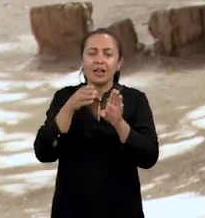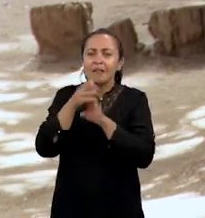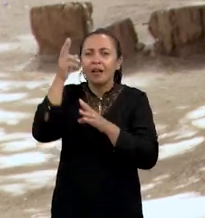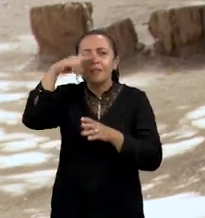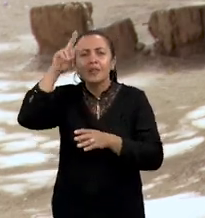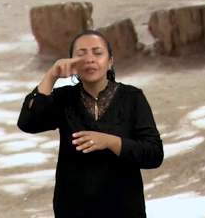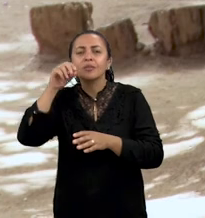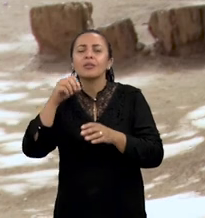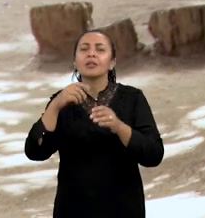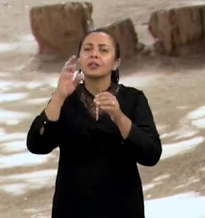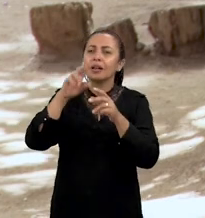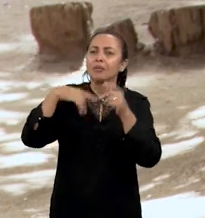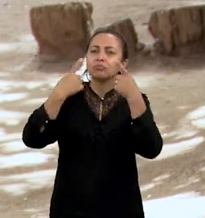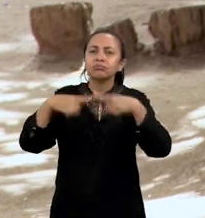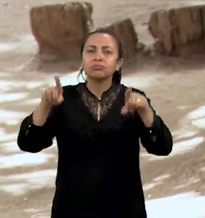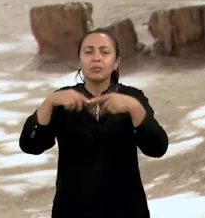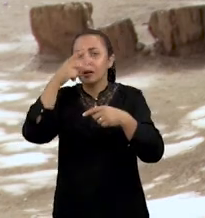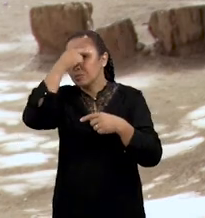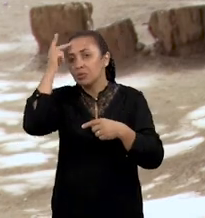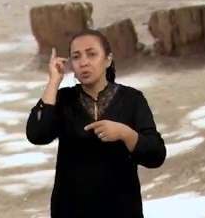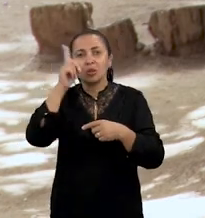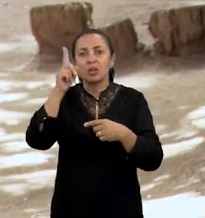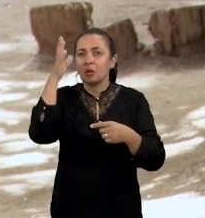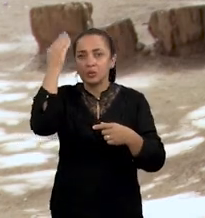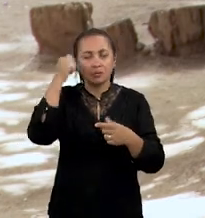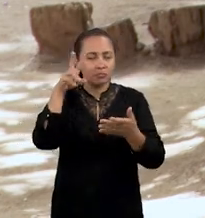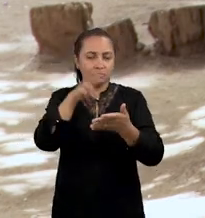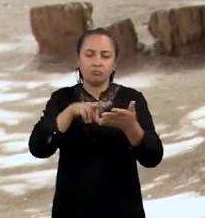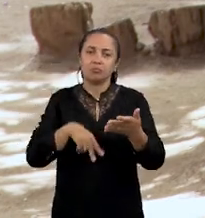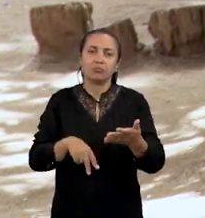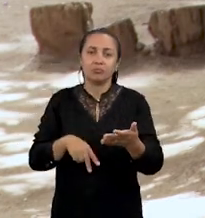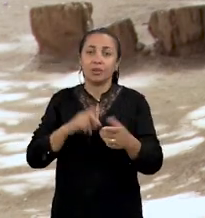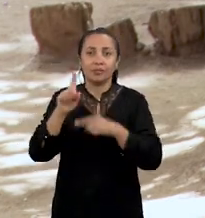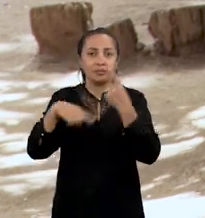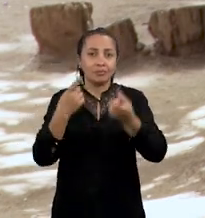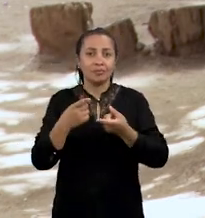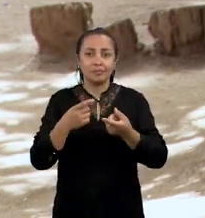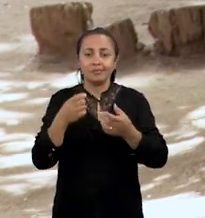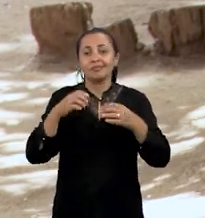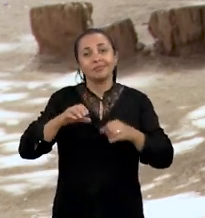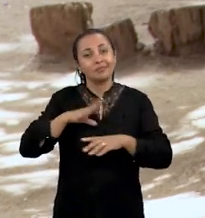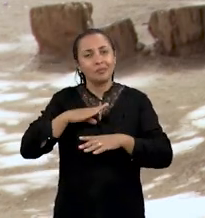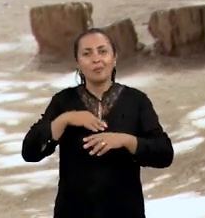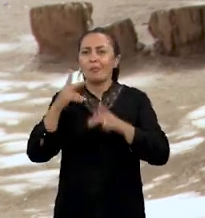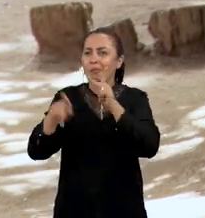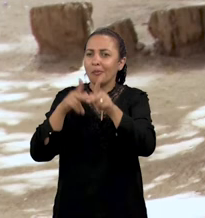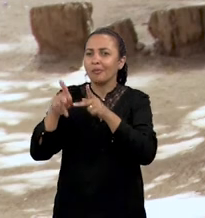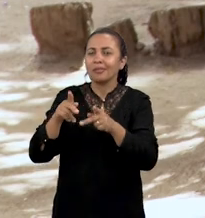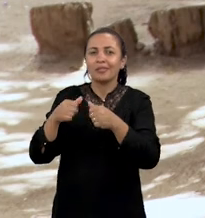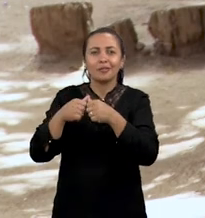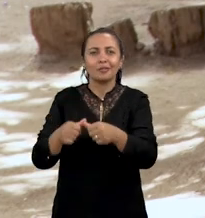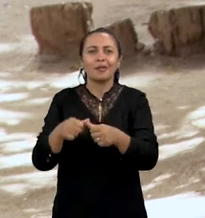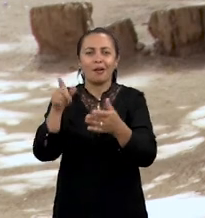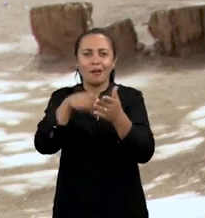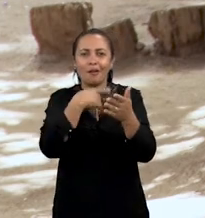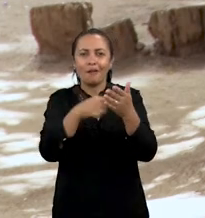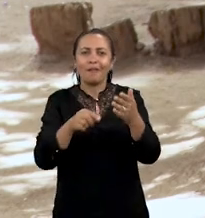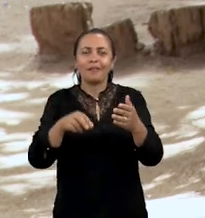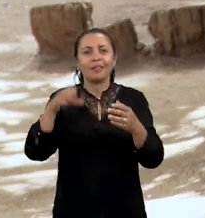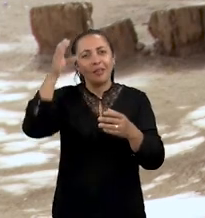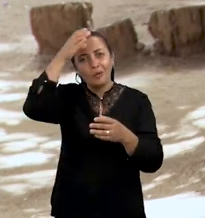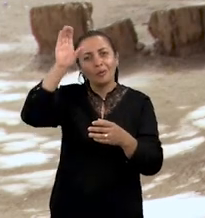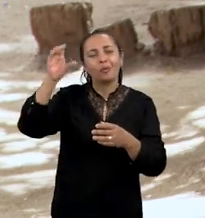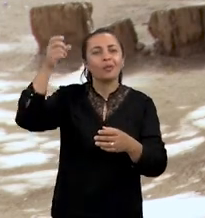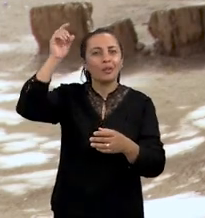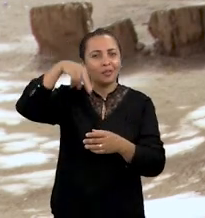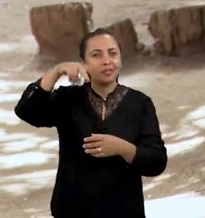de rimas para as pessoas que não sabiam ler. De lá para cá, o estilo se popularizou e se tornou uma das marcas registradas da